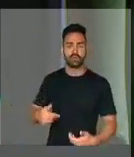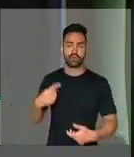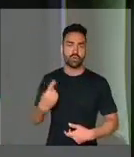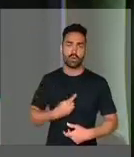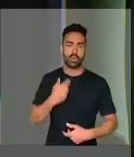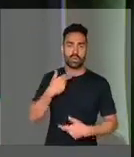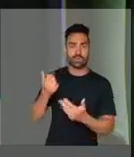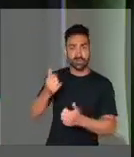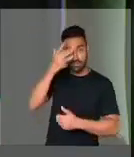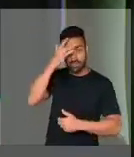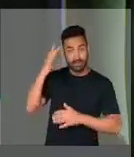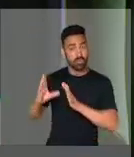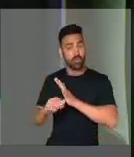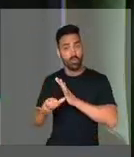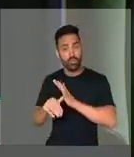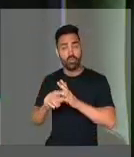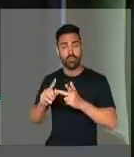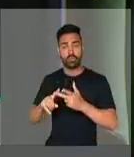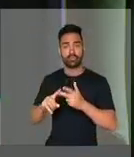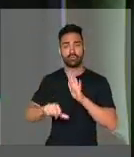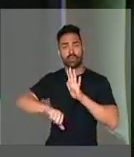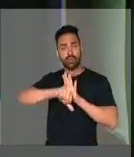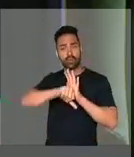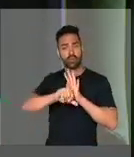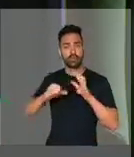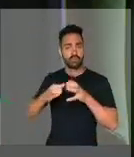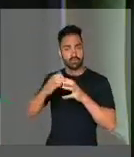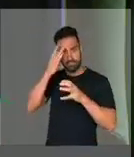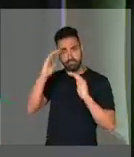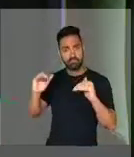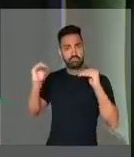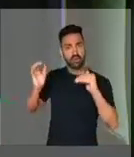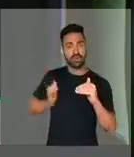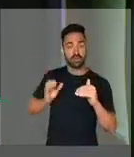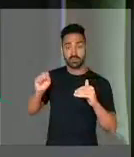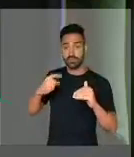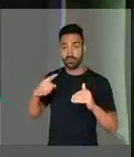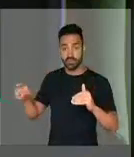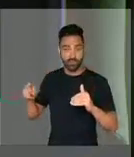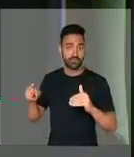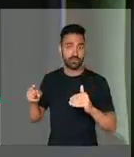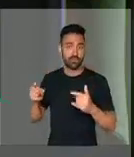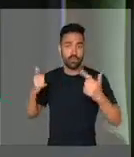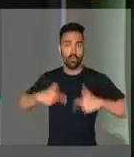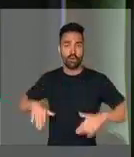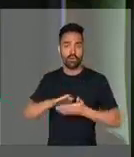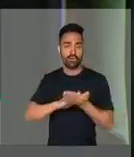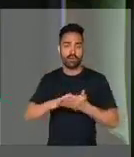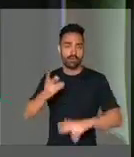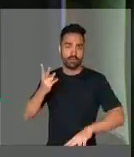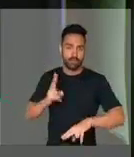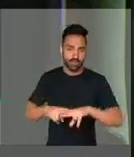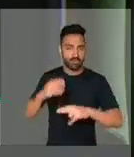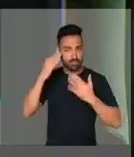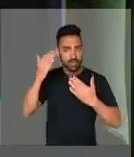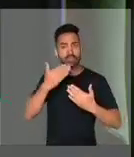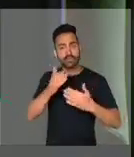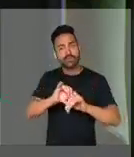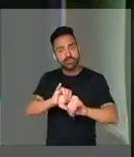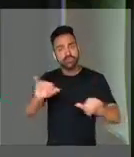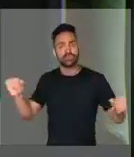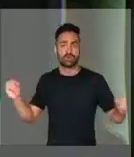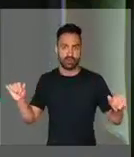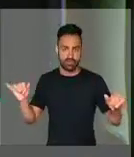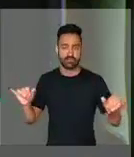mais que corruptos, que criminosos, sejam do colarinho branco ou não, fiquem e permaneçam impunes. Obrigado, seu presidente. Peço divulgação nos meios de